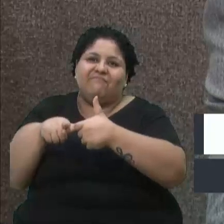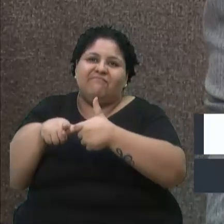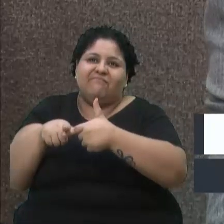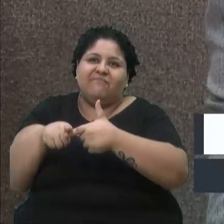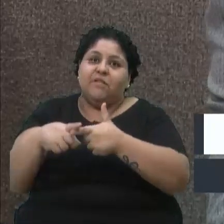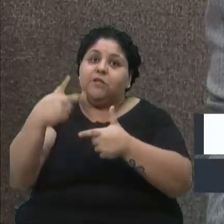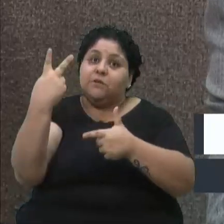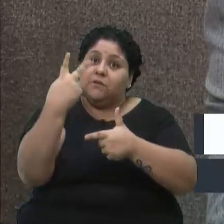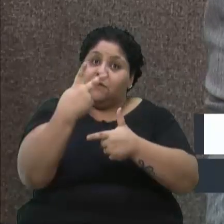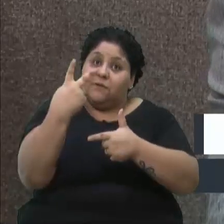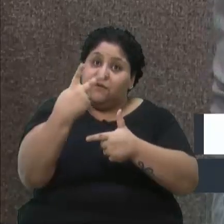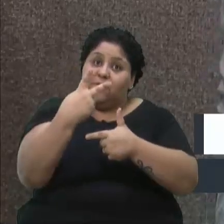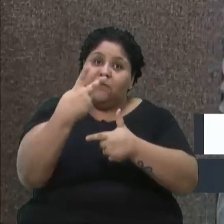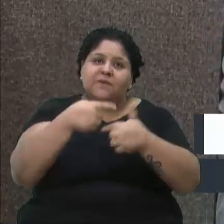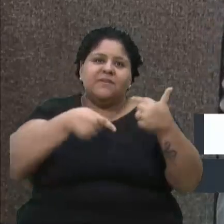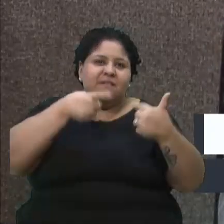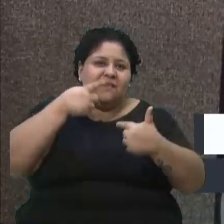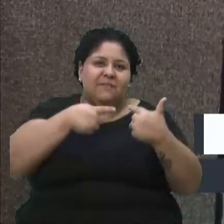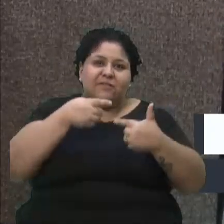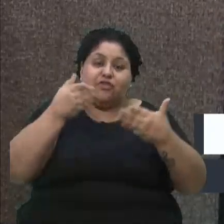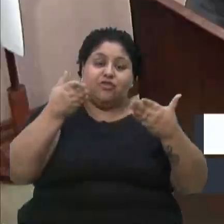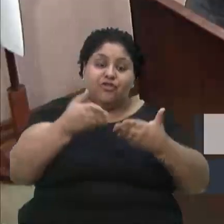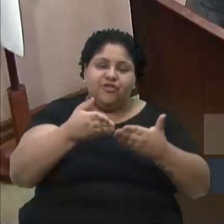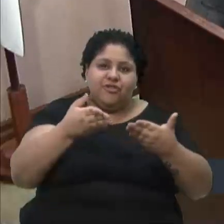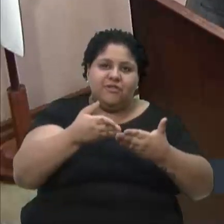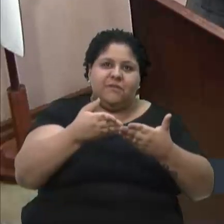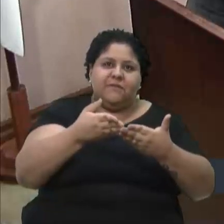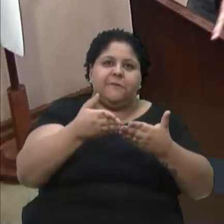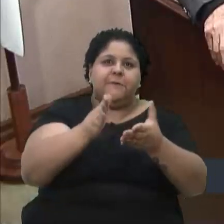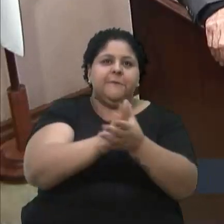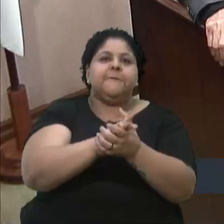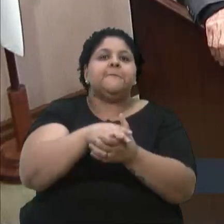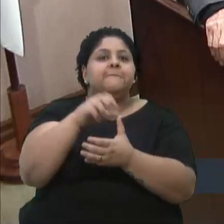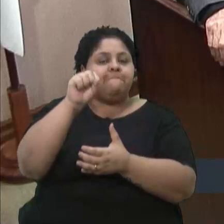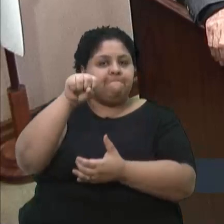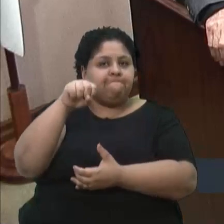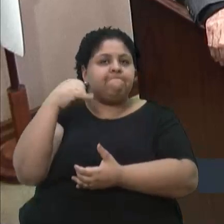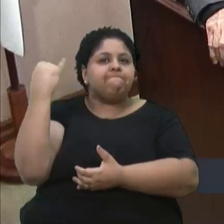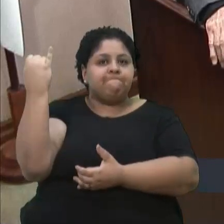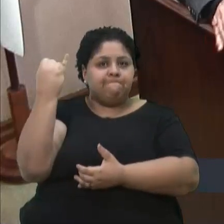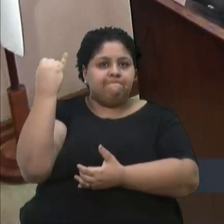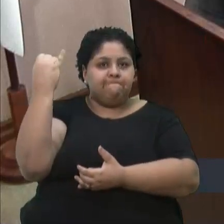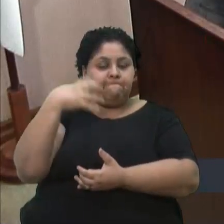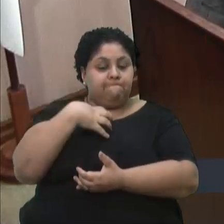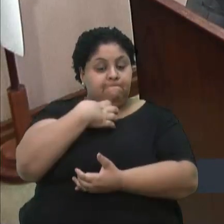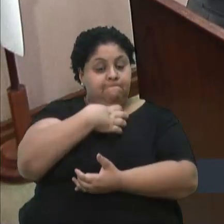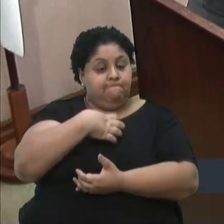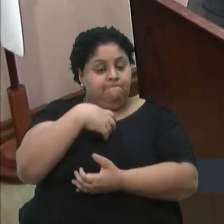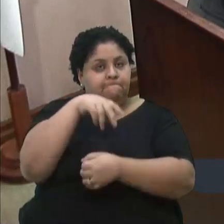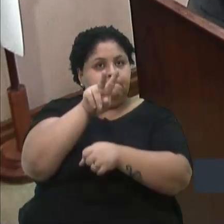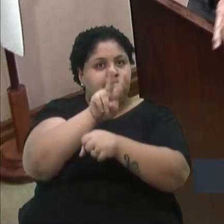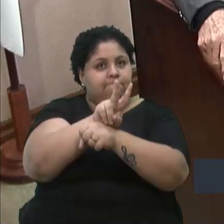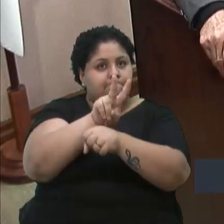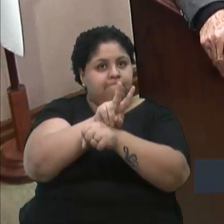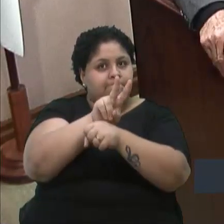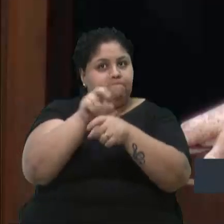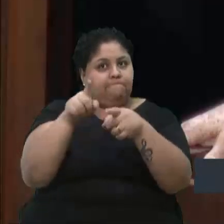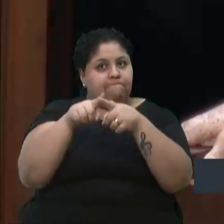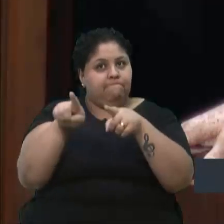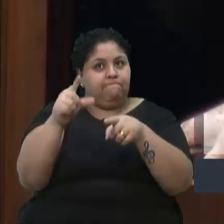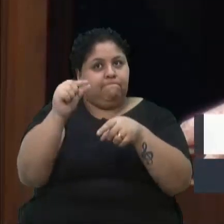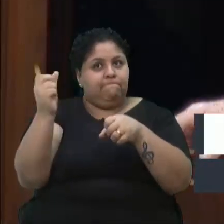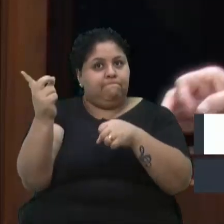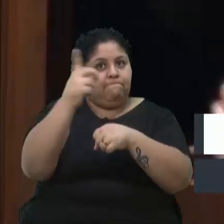Duas reclamações já de dentistas. Vereador, isso é importante, é uma das formas de prevenção, concordo, mas há poucos dias eu falei aqui